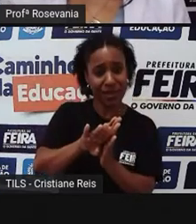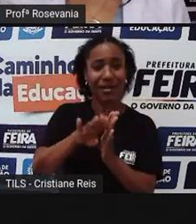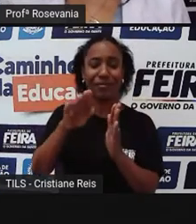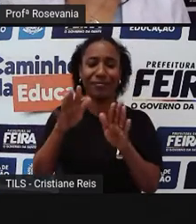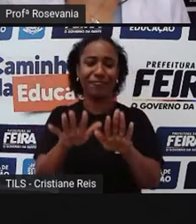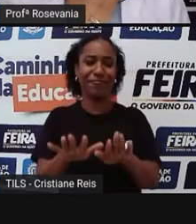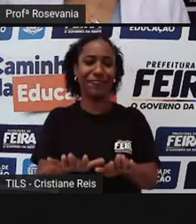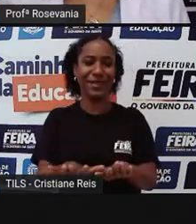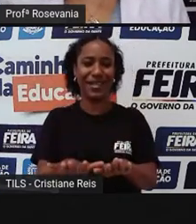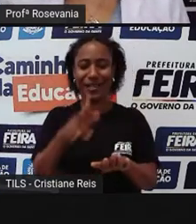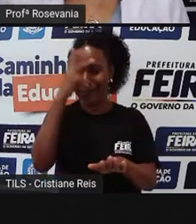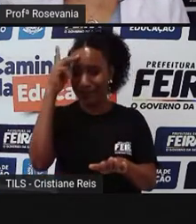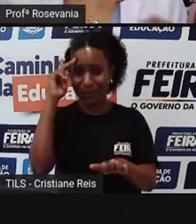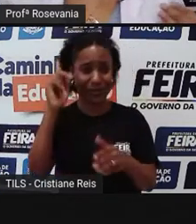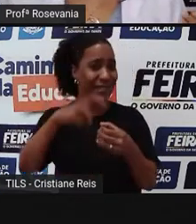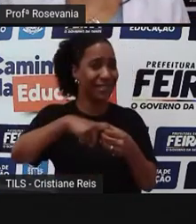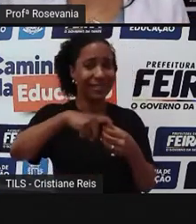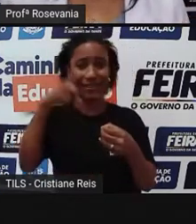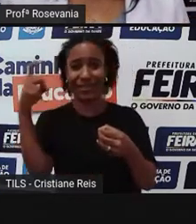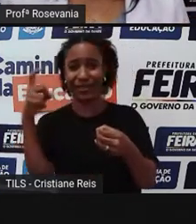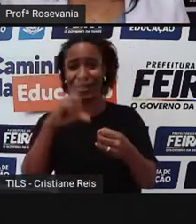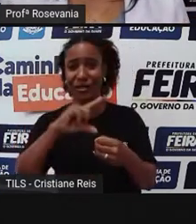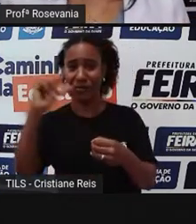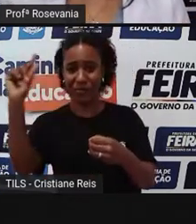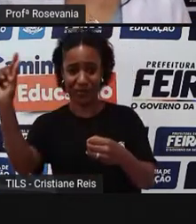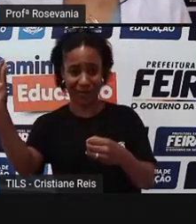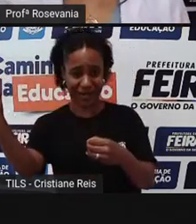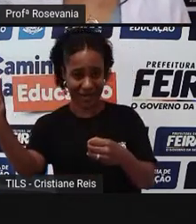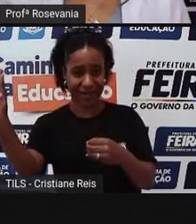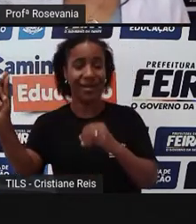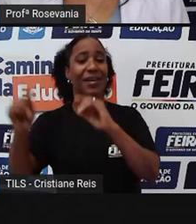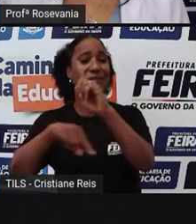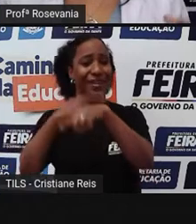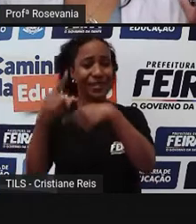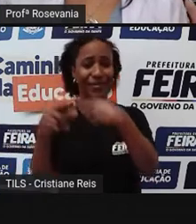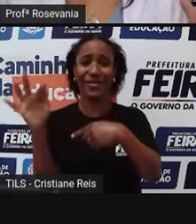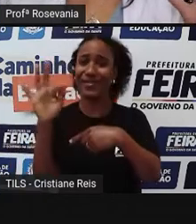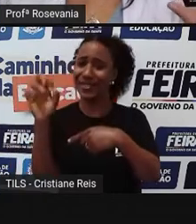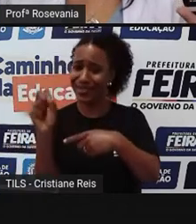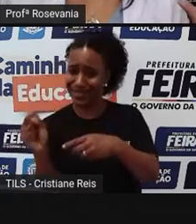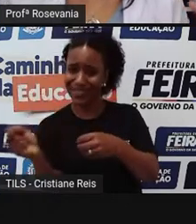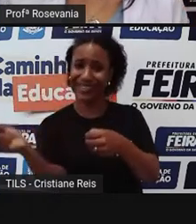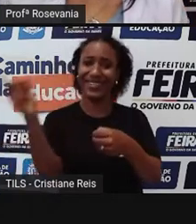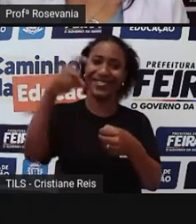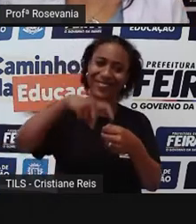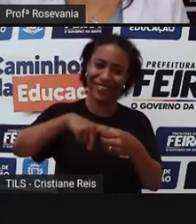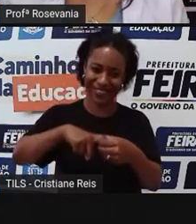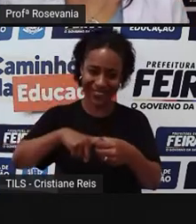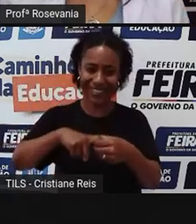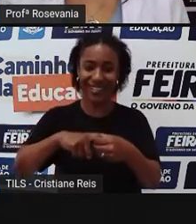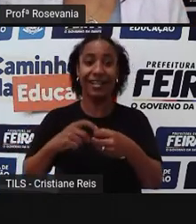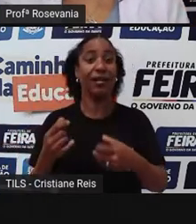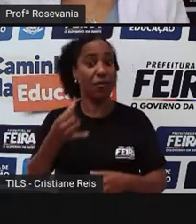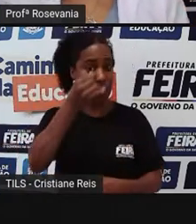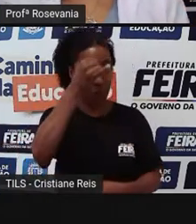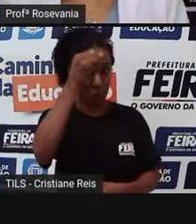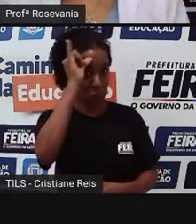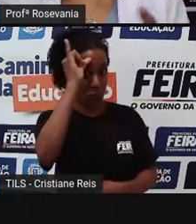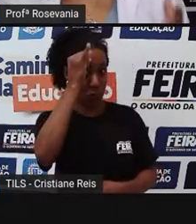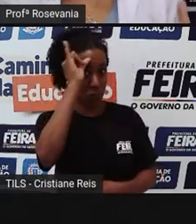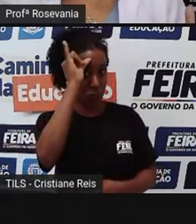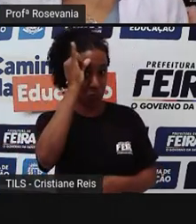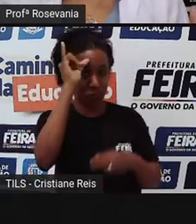mas para os braços da princesa sempre volta. Aqui o vaqueiro figura emblemática, o sertão